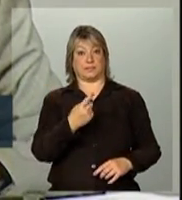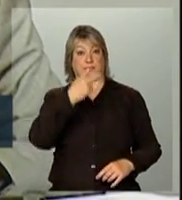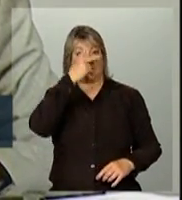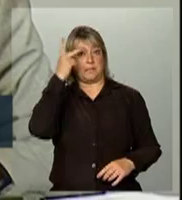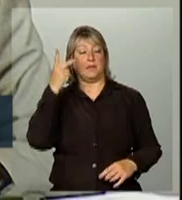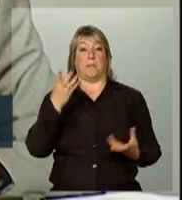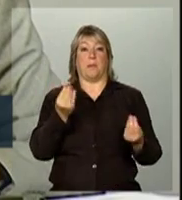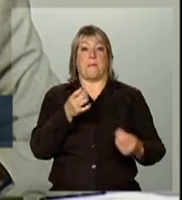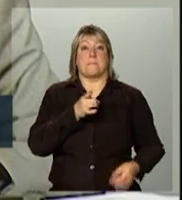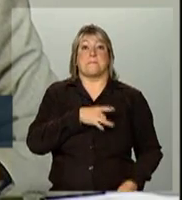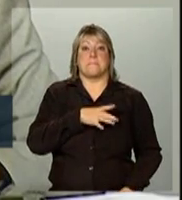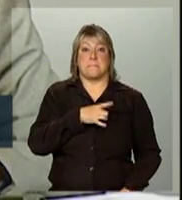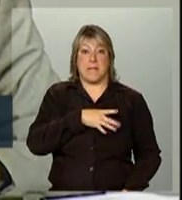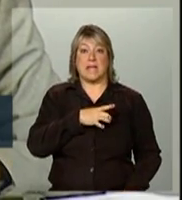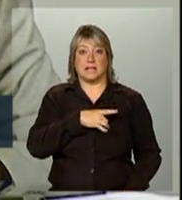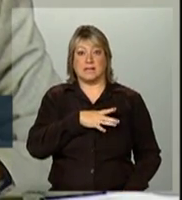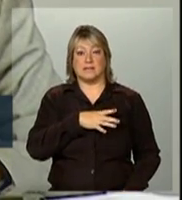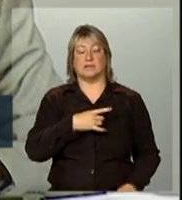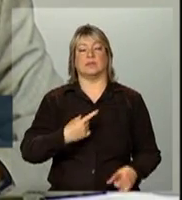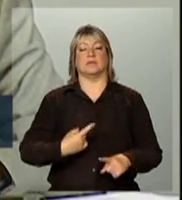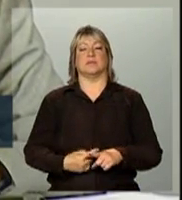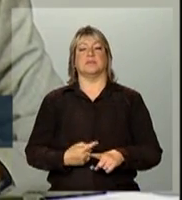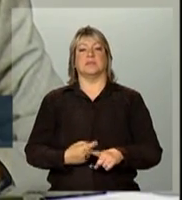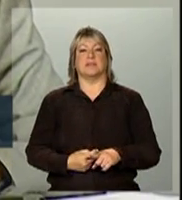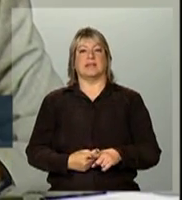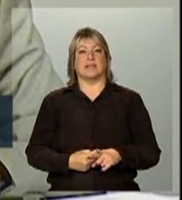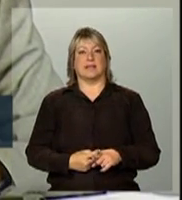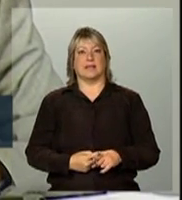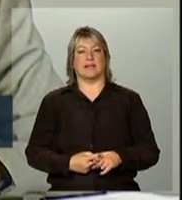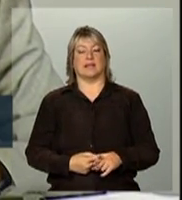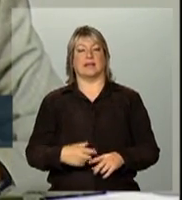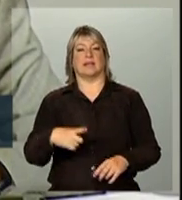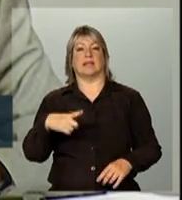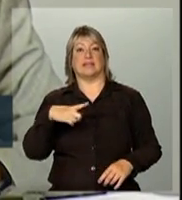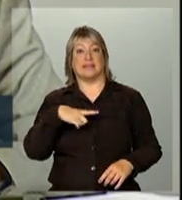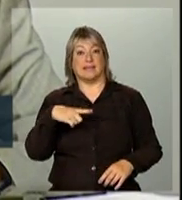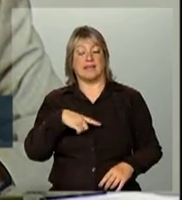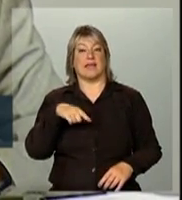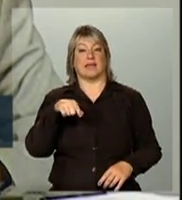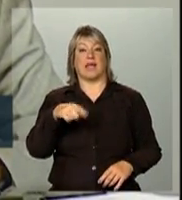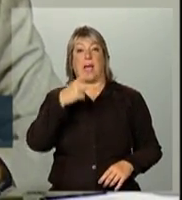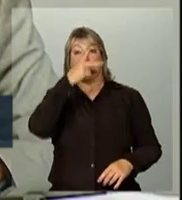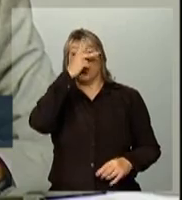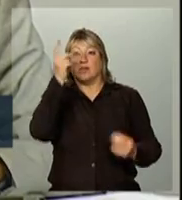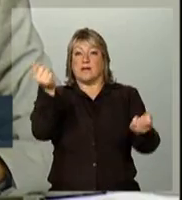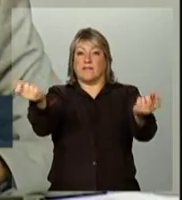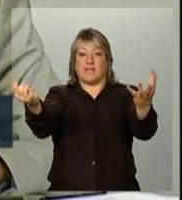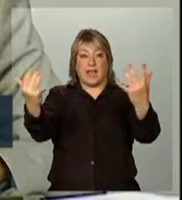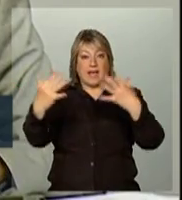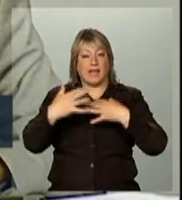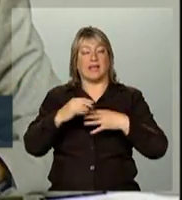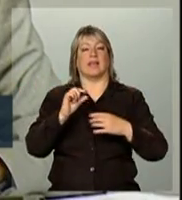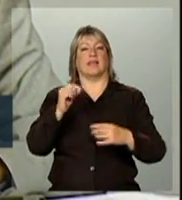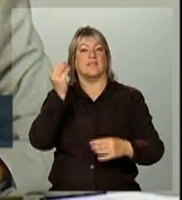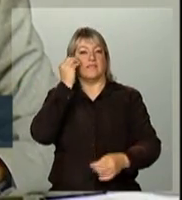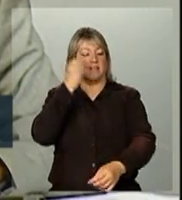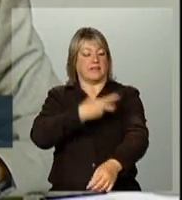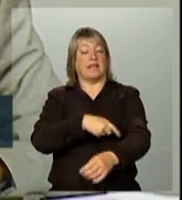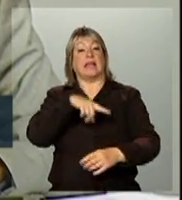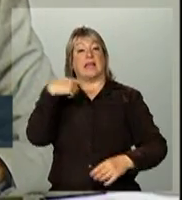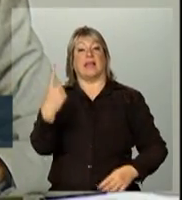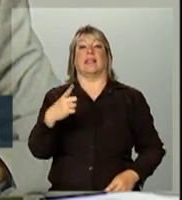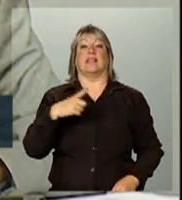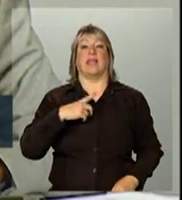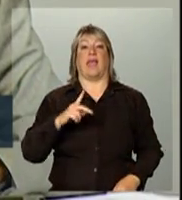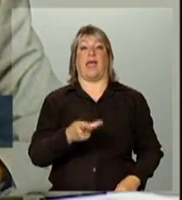temor realmente é um ponto que essa mobilização traz exatamente isso, trazendo pessoas que estão vivendo com HIVS para discutir com